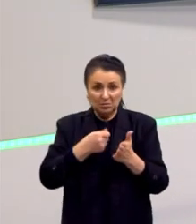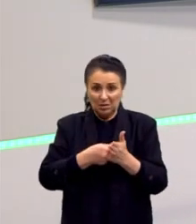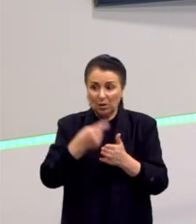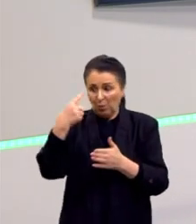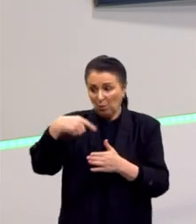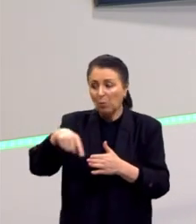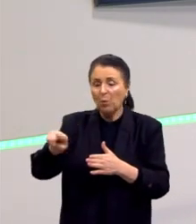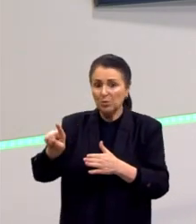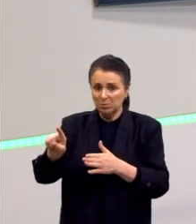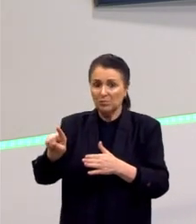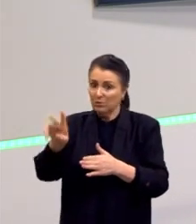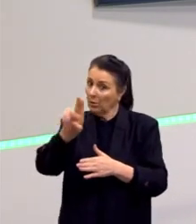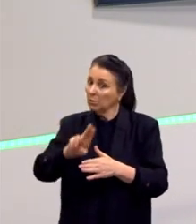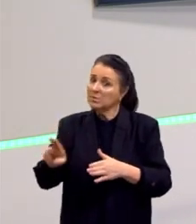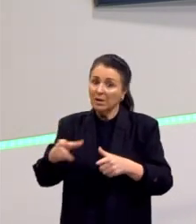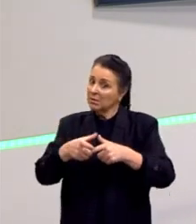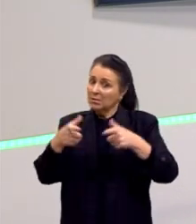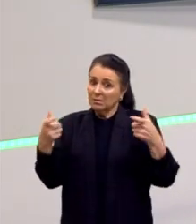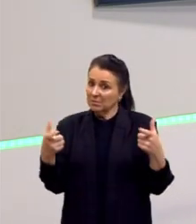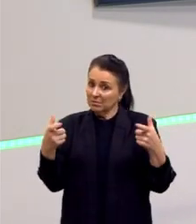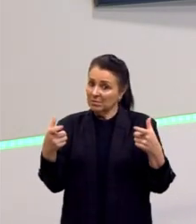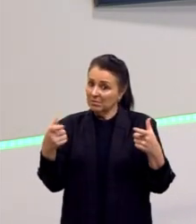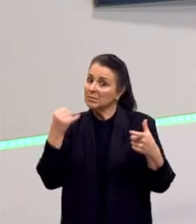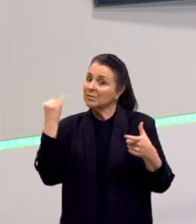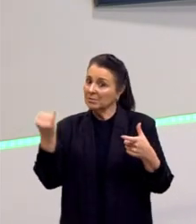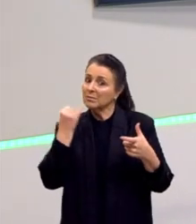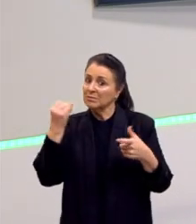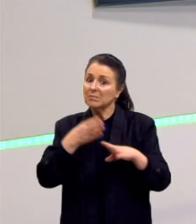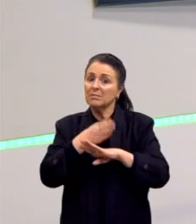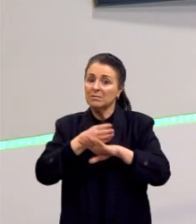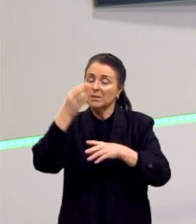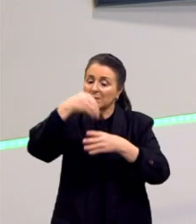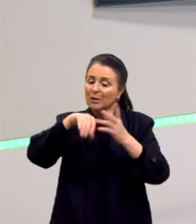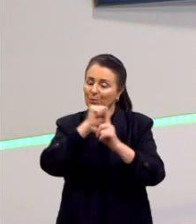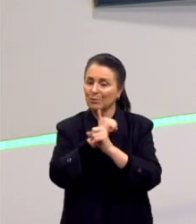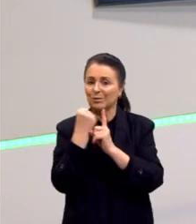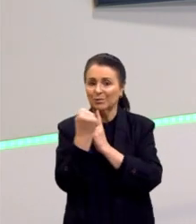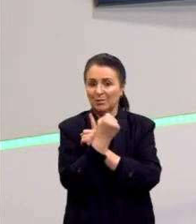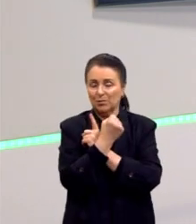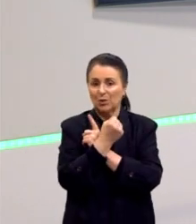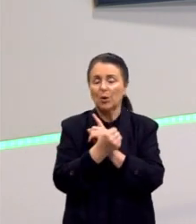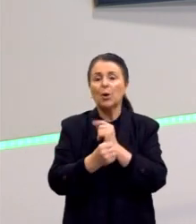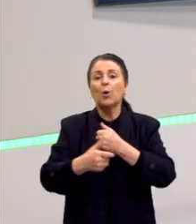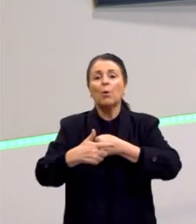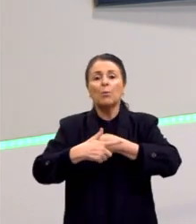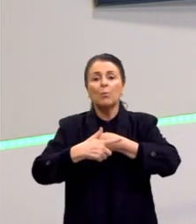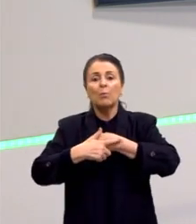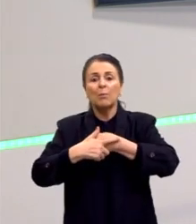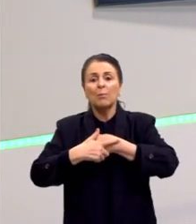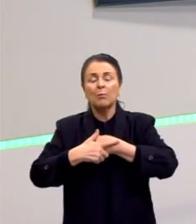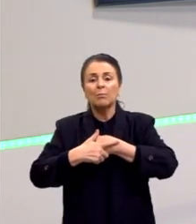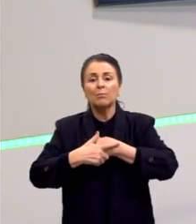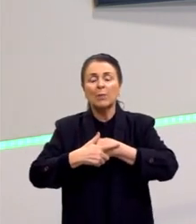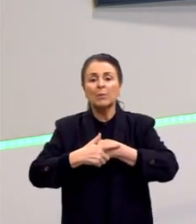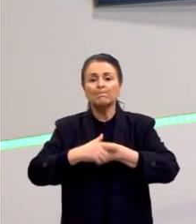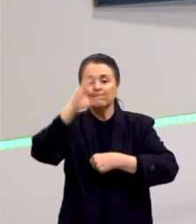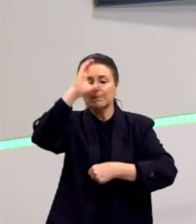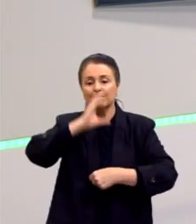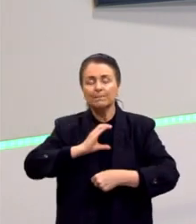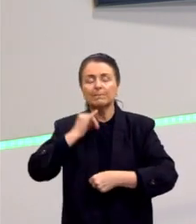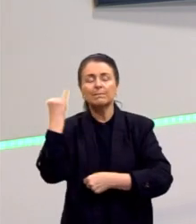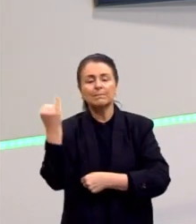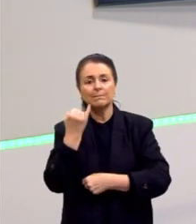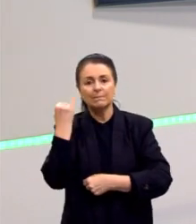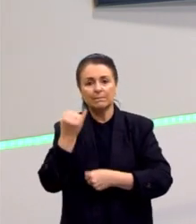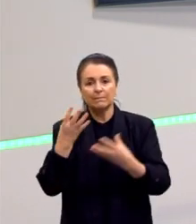ocupar nossos espaços. Por isso, a participação da sociedade é importantíssima. O papel cidadão é importantíssimo.